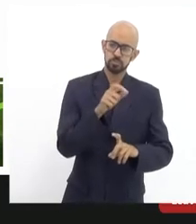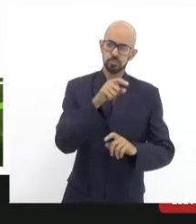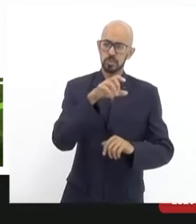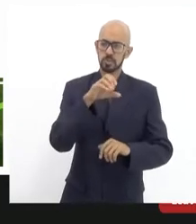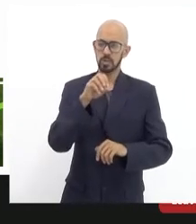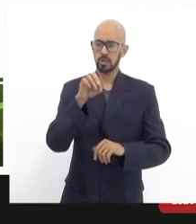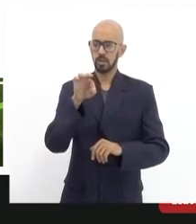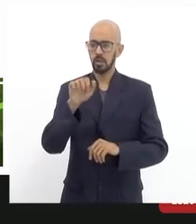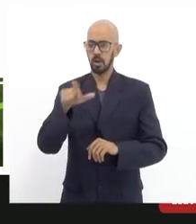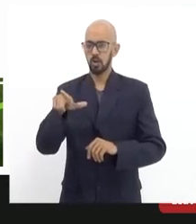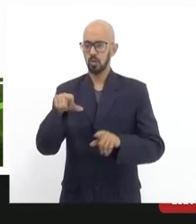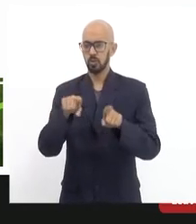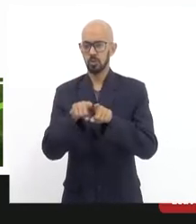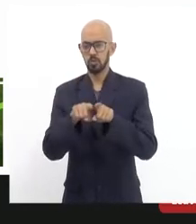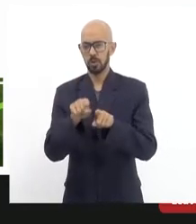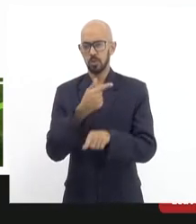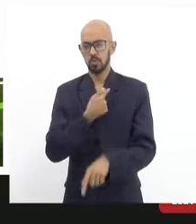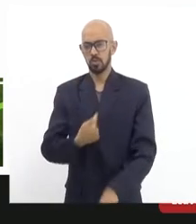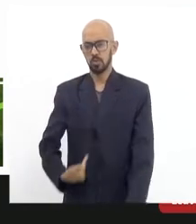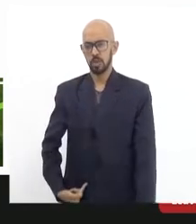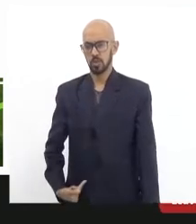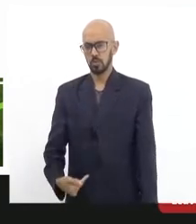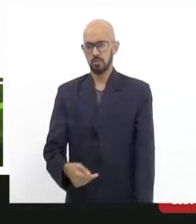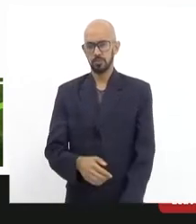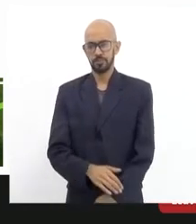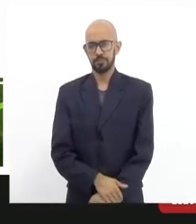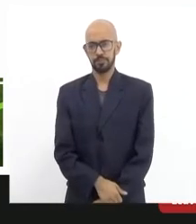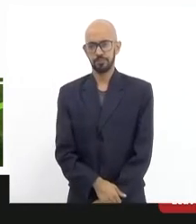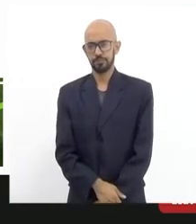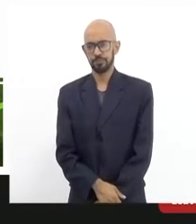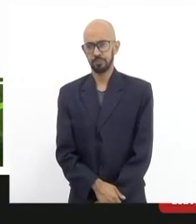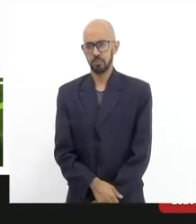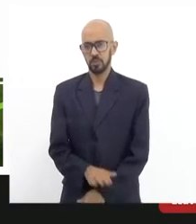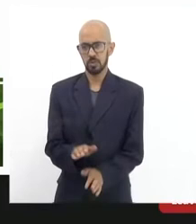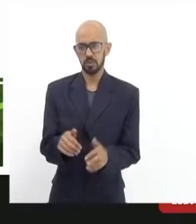governo e ainda dizendo aqui